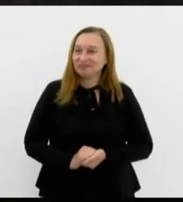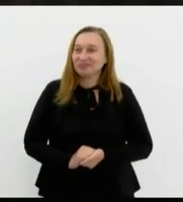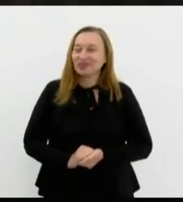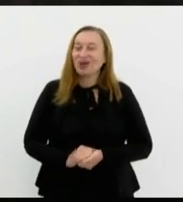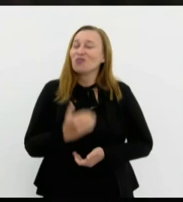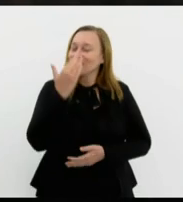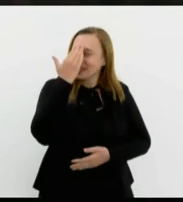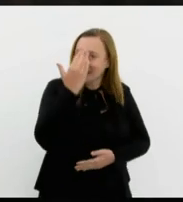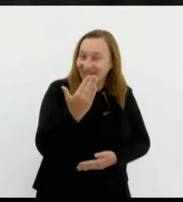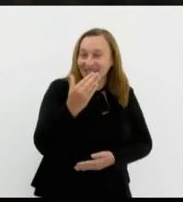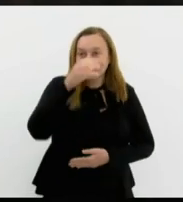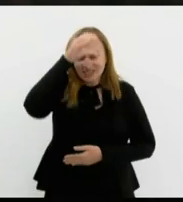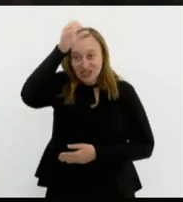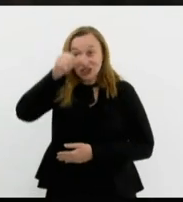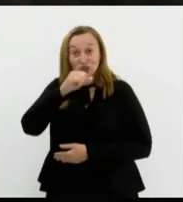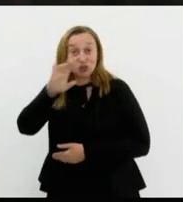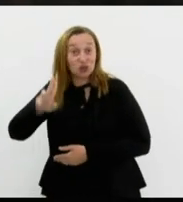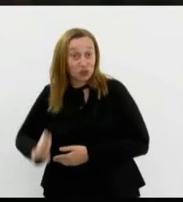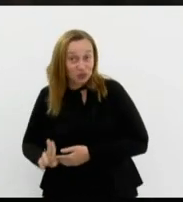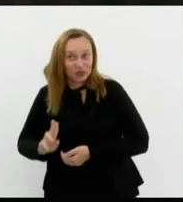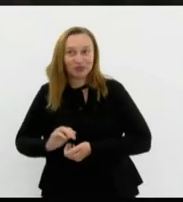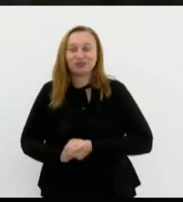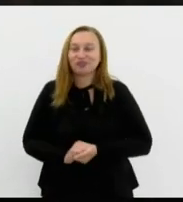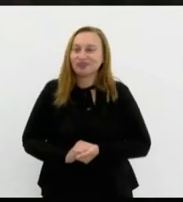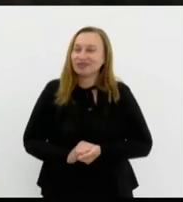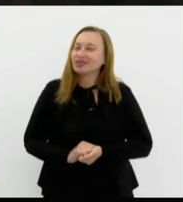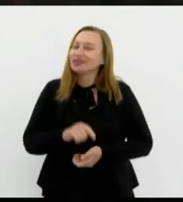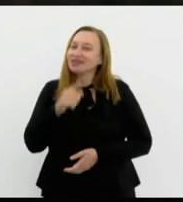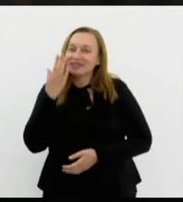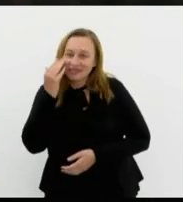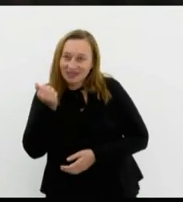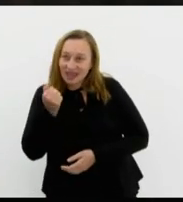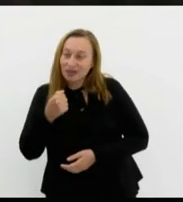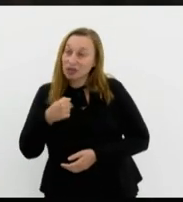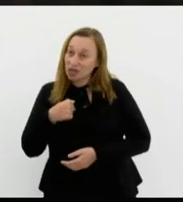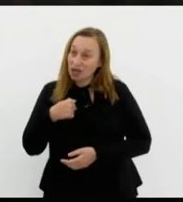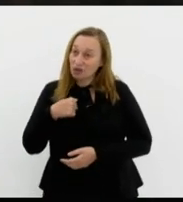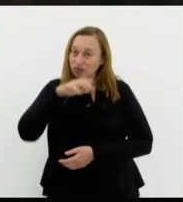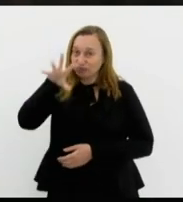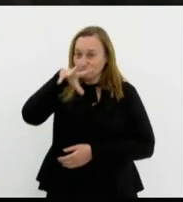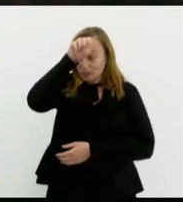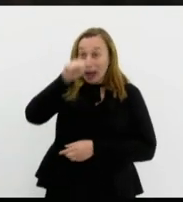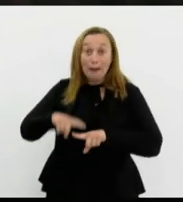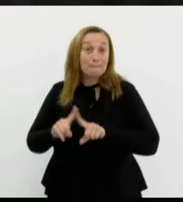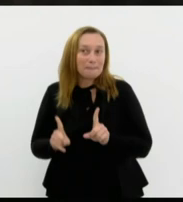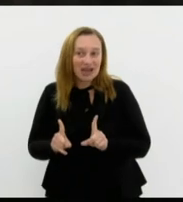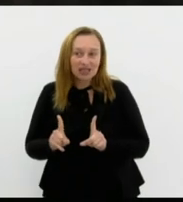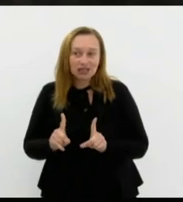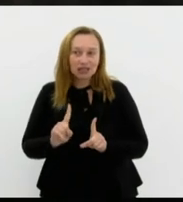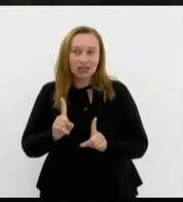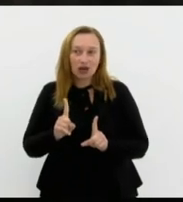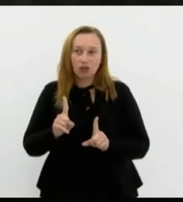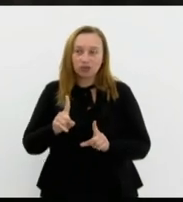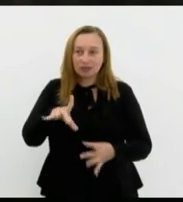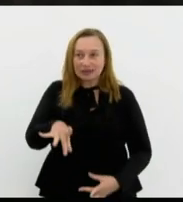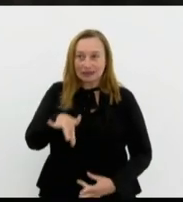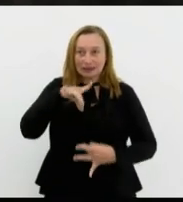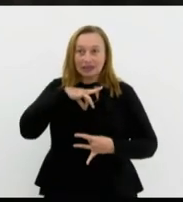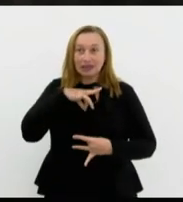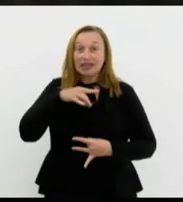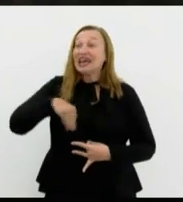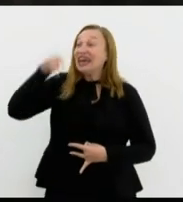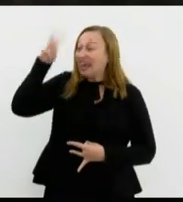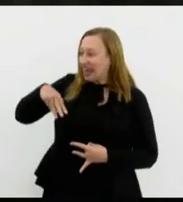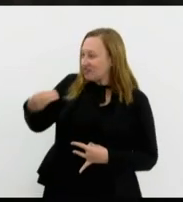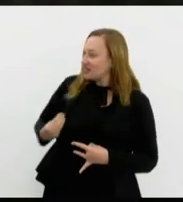Obrigado, Tia Ju. A senhora sabe que eu sou espírita, mas ainda não desencarnei e quem estava ali não